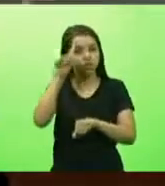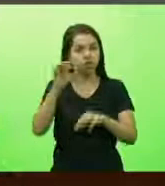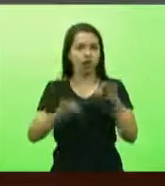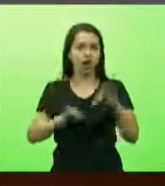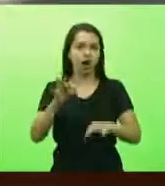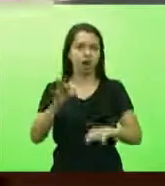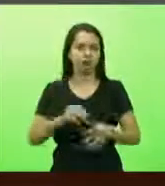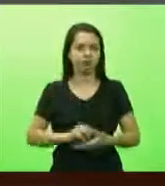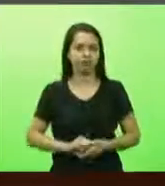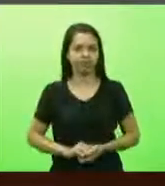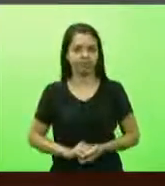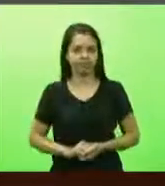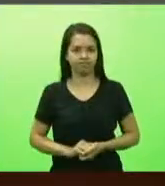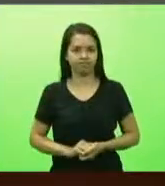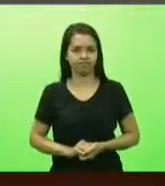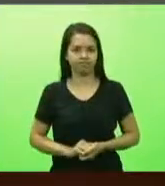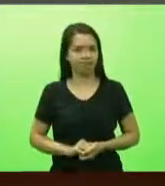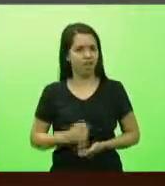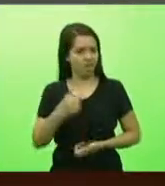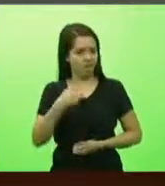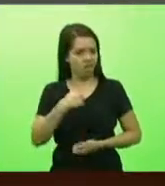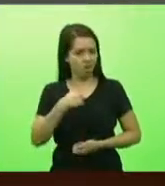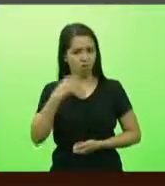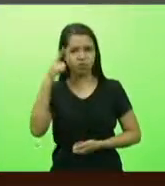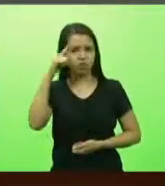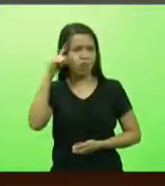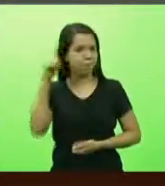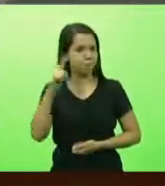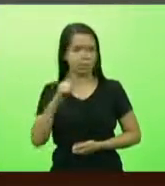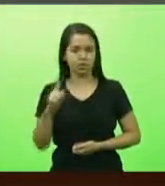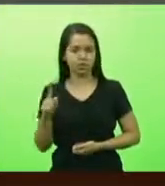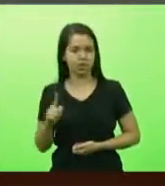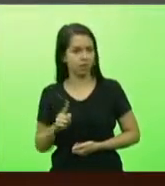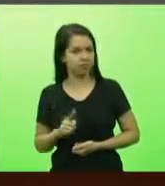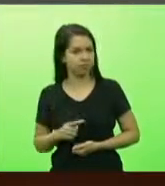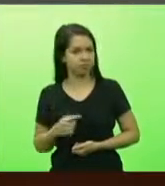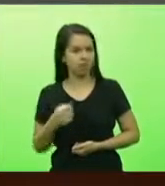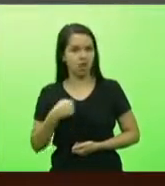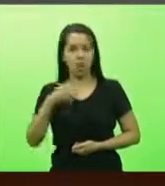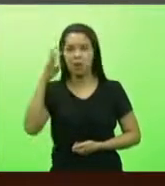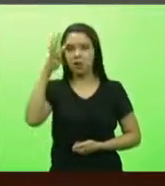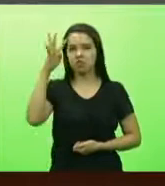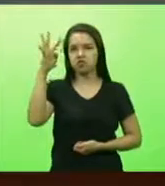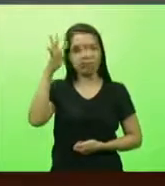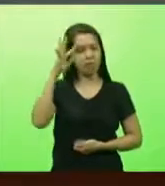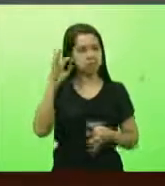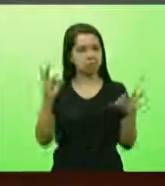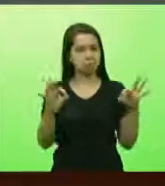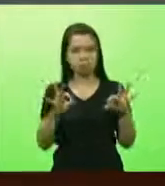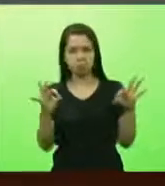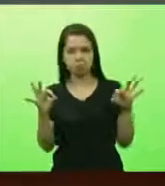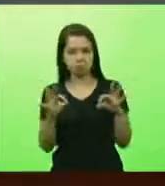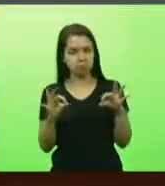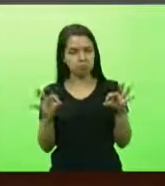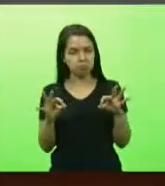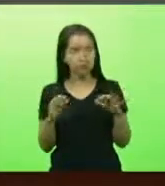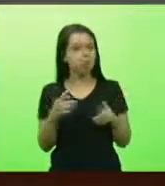negócio que eu não sabia, deputado Sargento Lima, eu não imaginava isso, porque